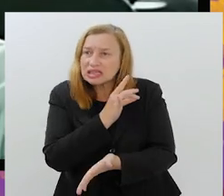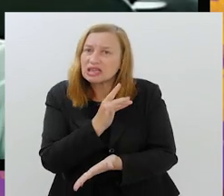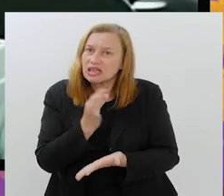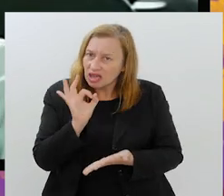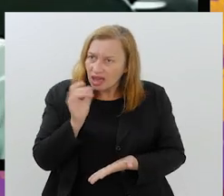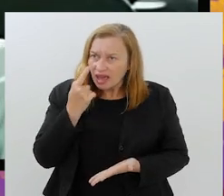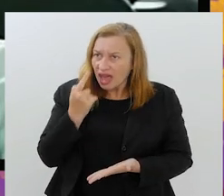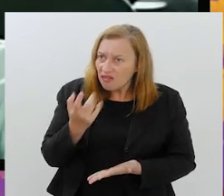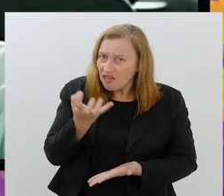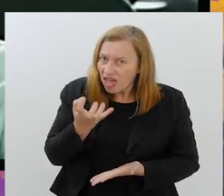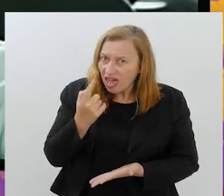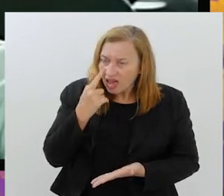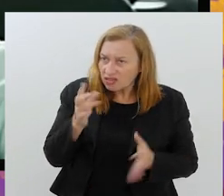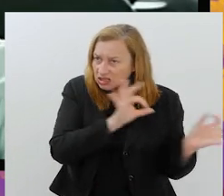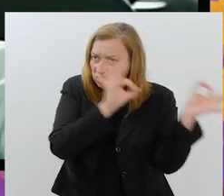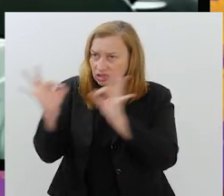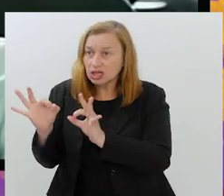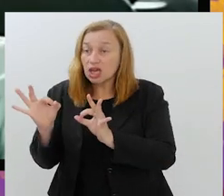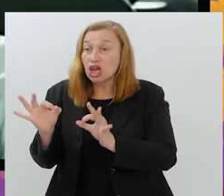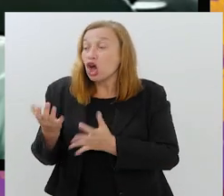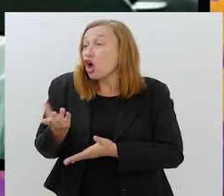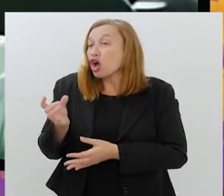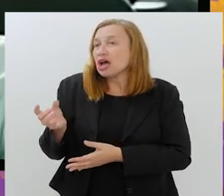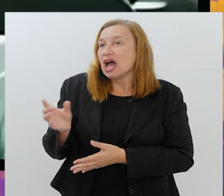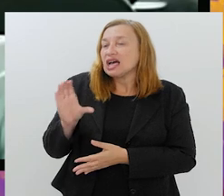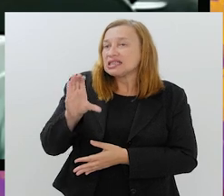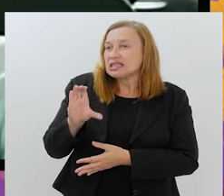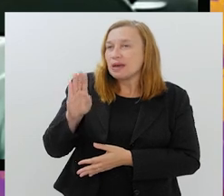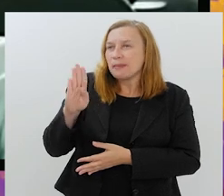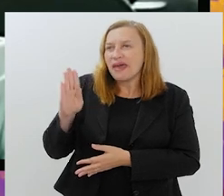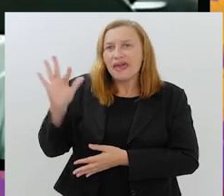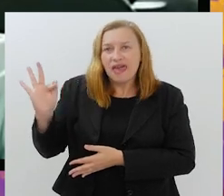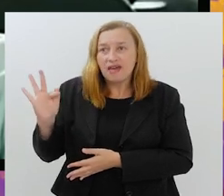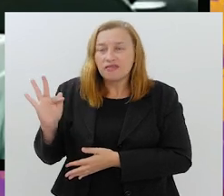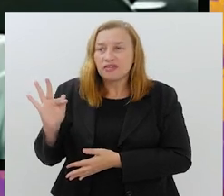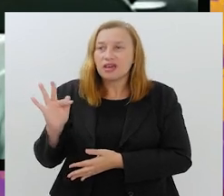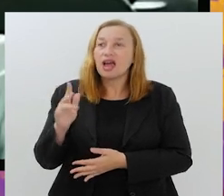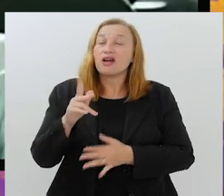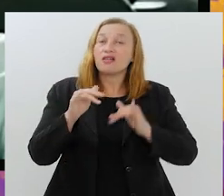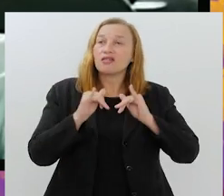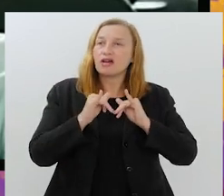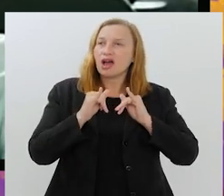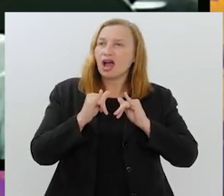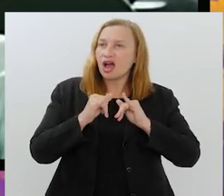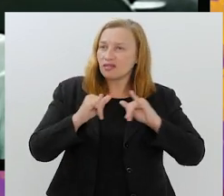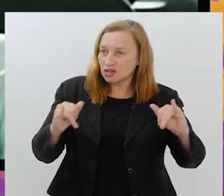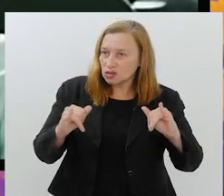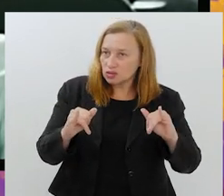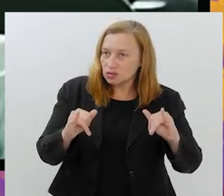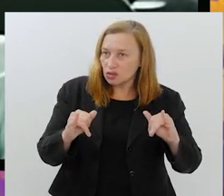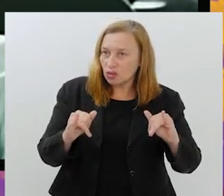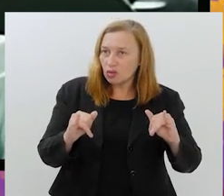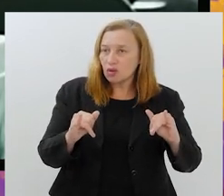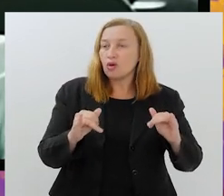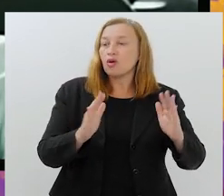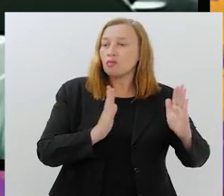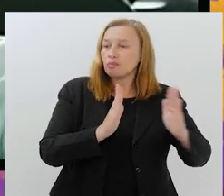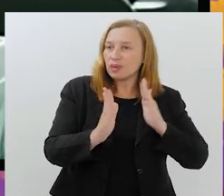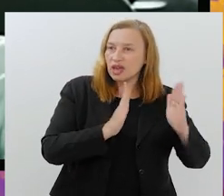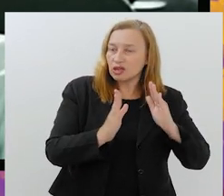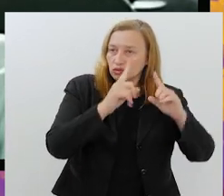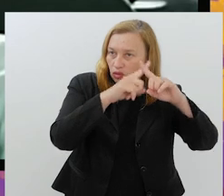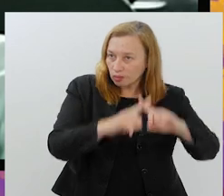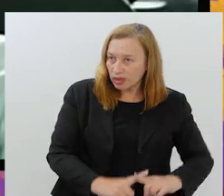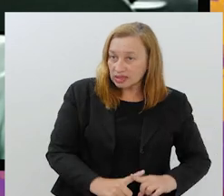prático, ruim e telespectadores. Recentemente, a CBF, ela confirmou uma rodada de Copa do